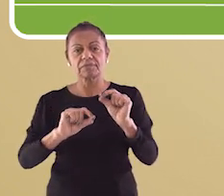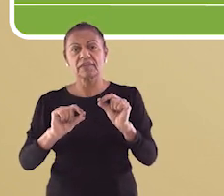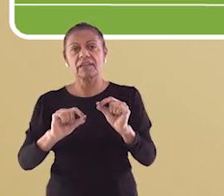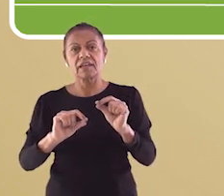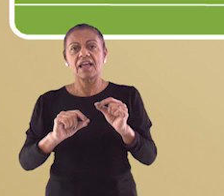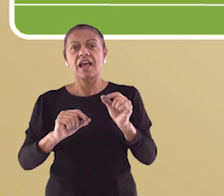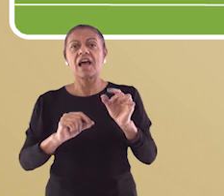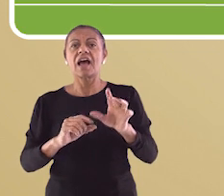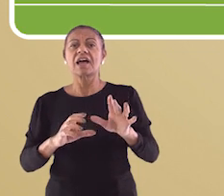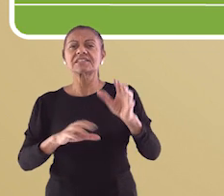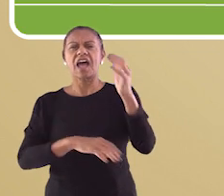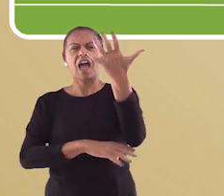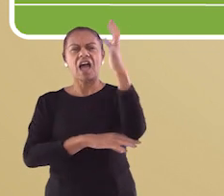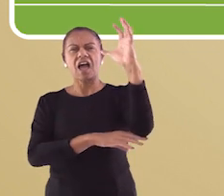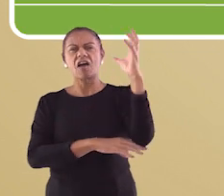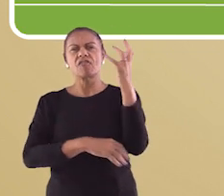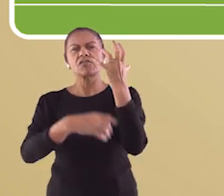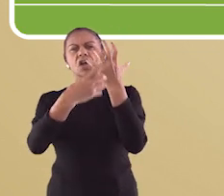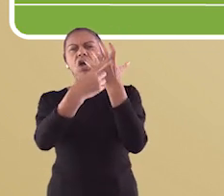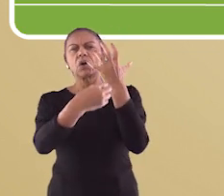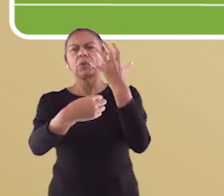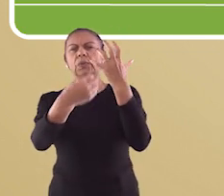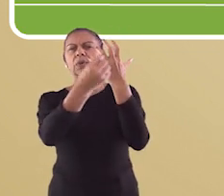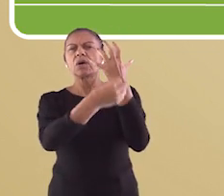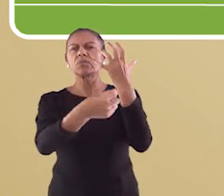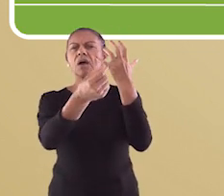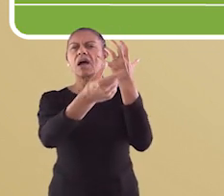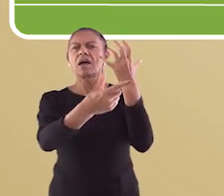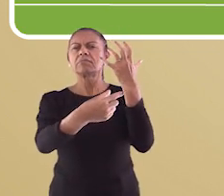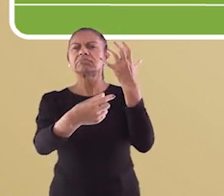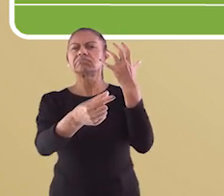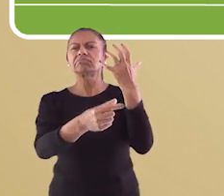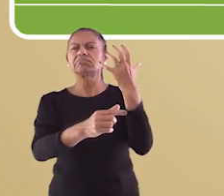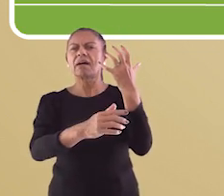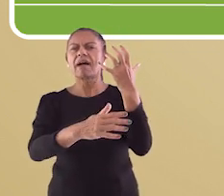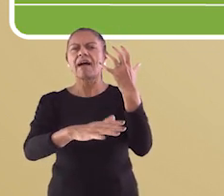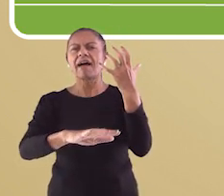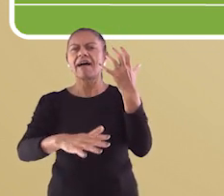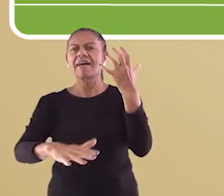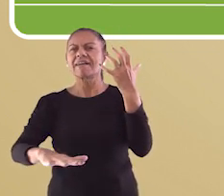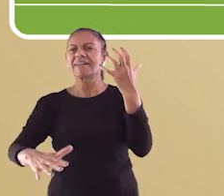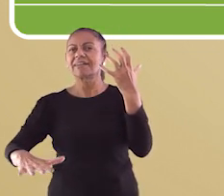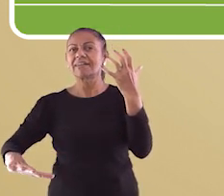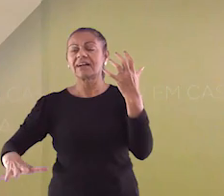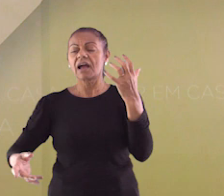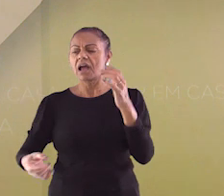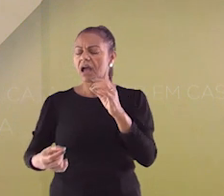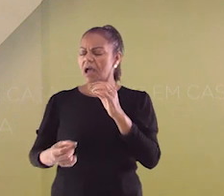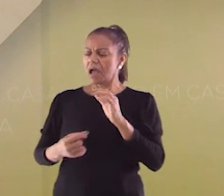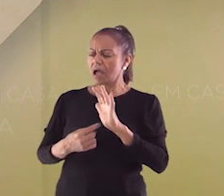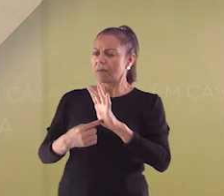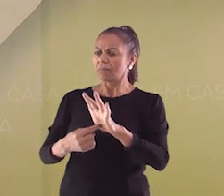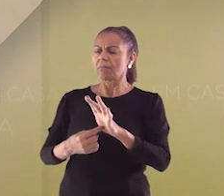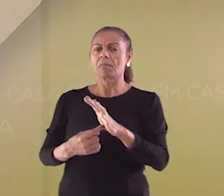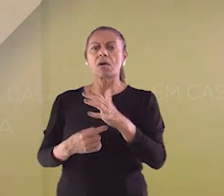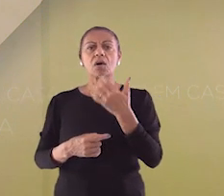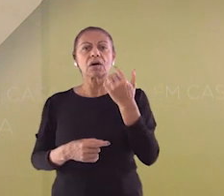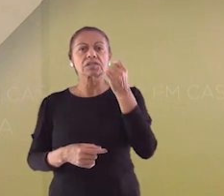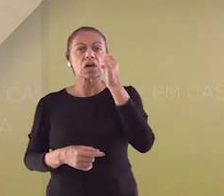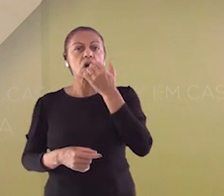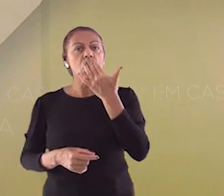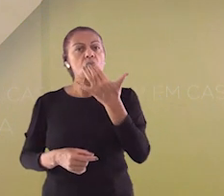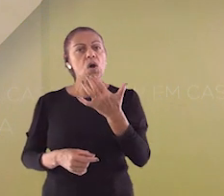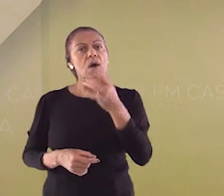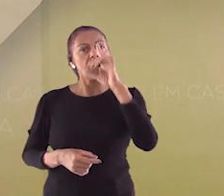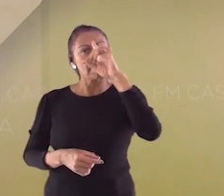estação é que a queda das folhas das árvores, elas apresentam tons amarelados. Essa estação representa